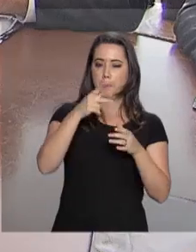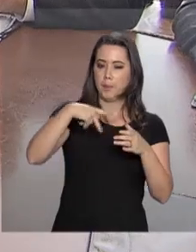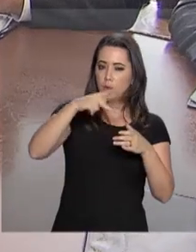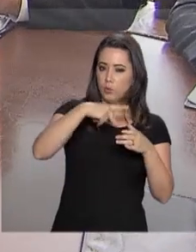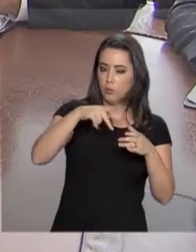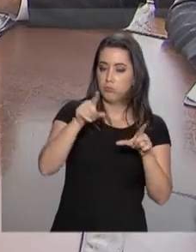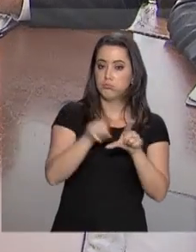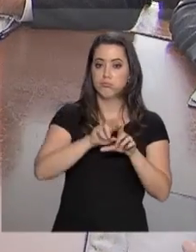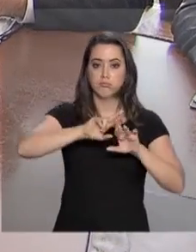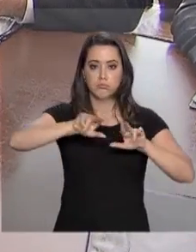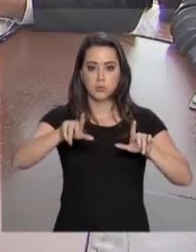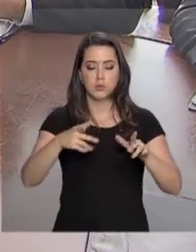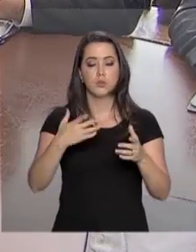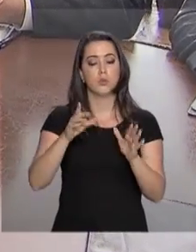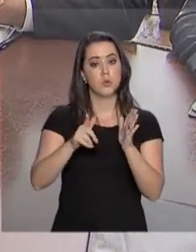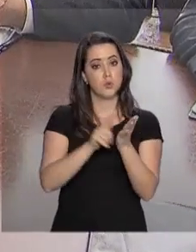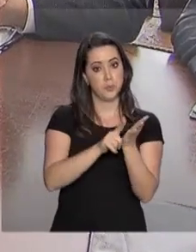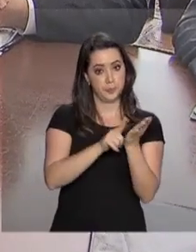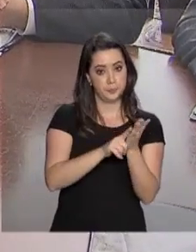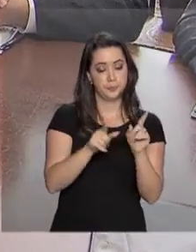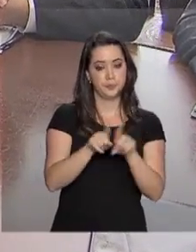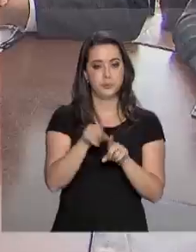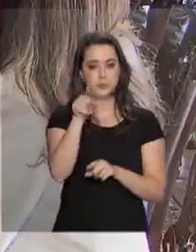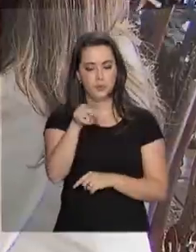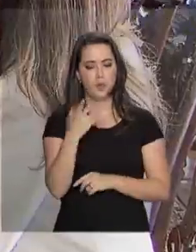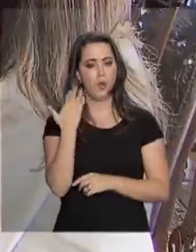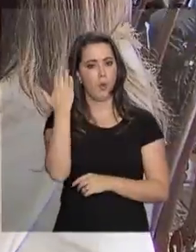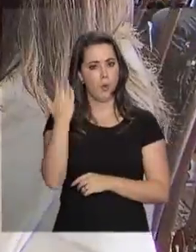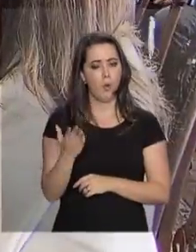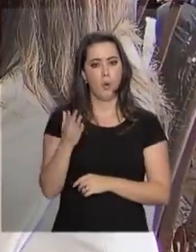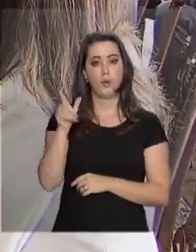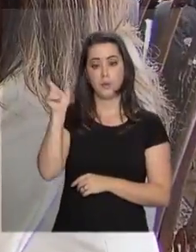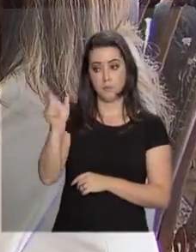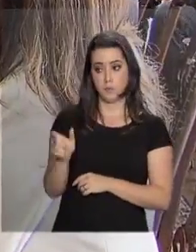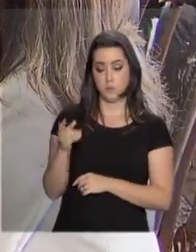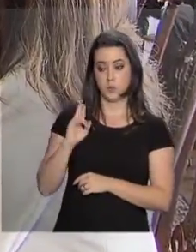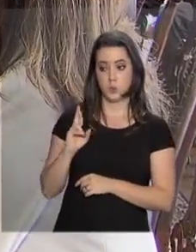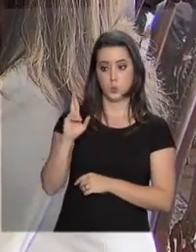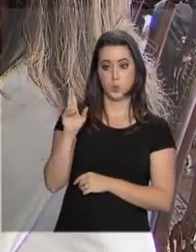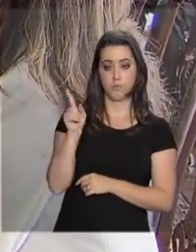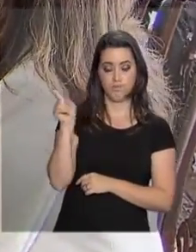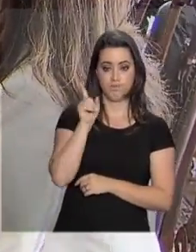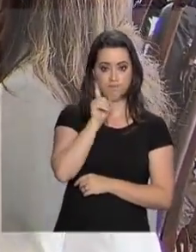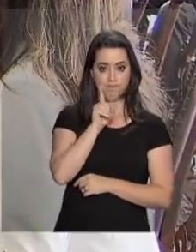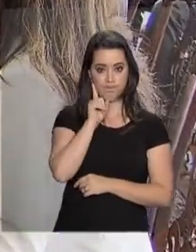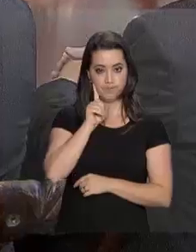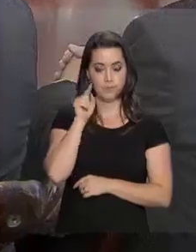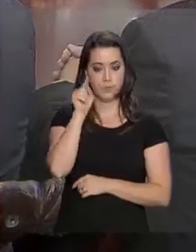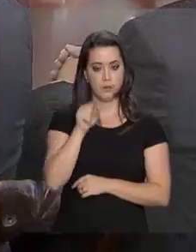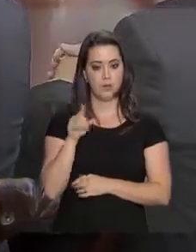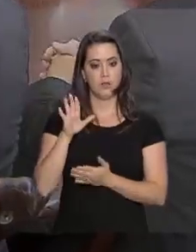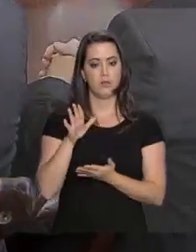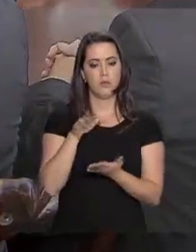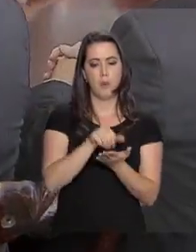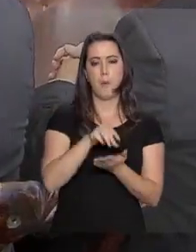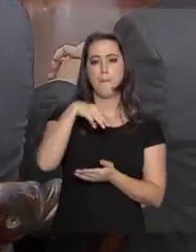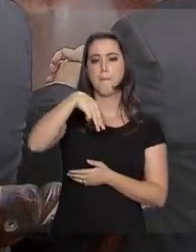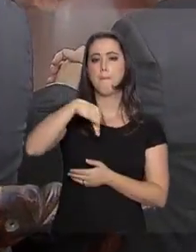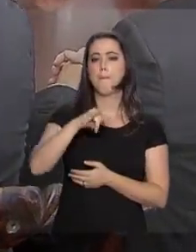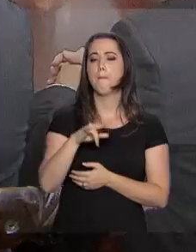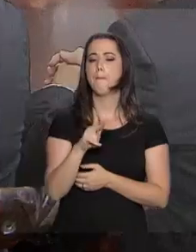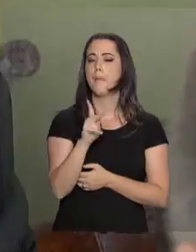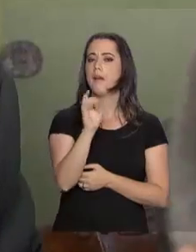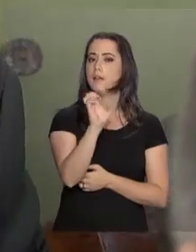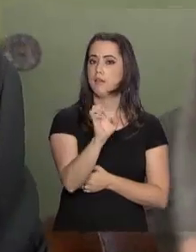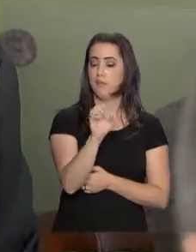ferro. O secretário de Estado americano, Mike Pompeu, que veio para a posse do presidente Jair Bolsonaro, teve uma reunião nesta